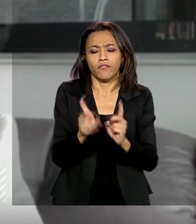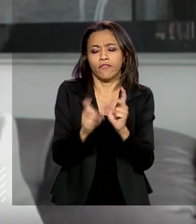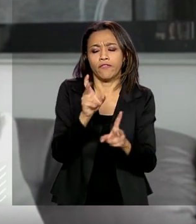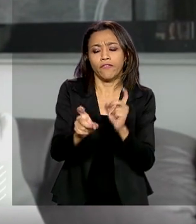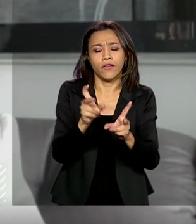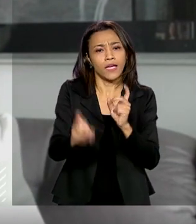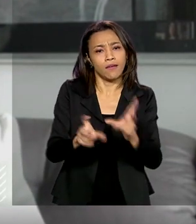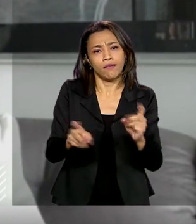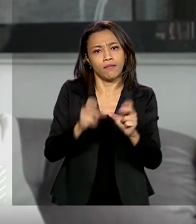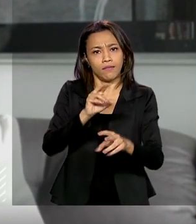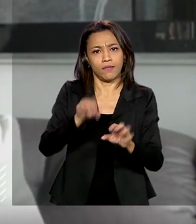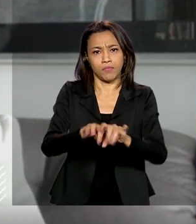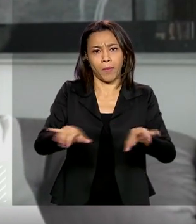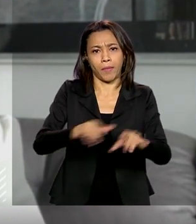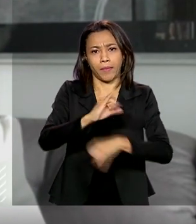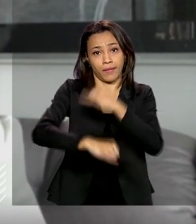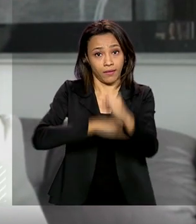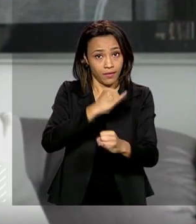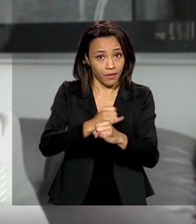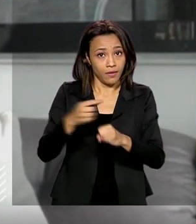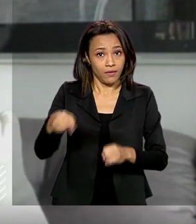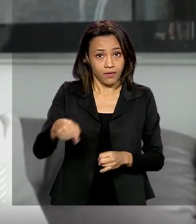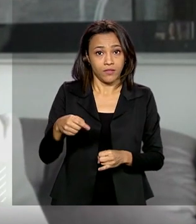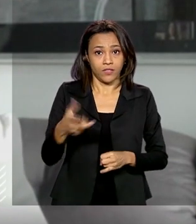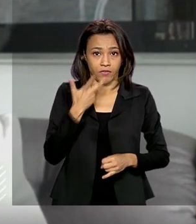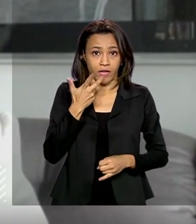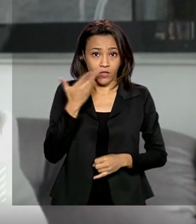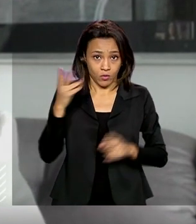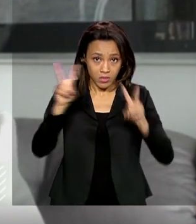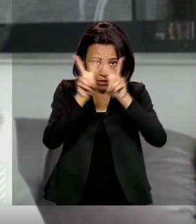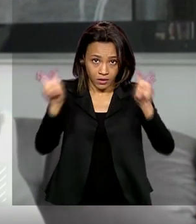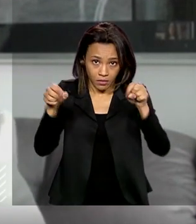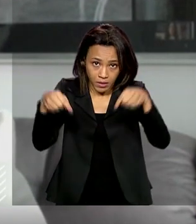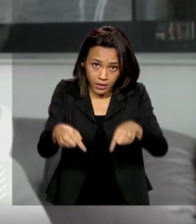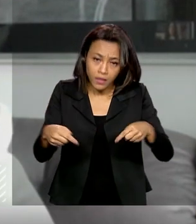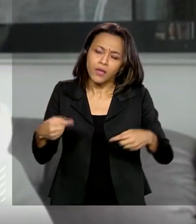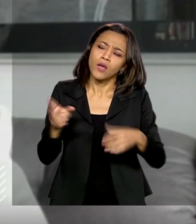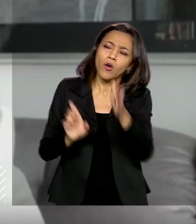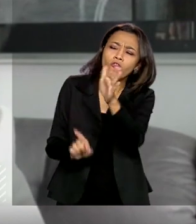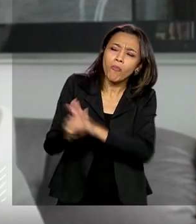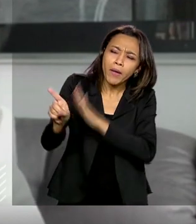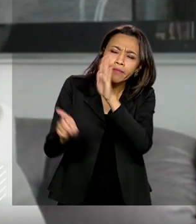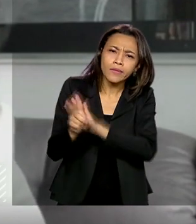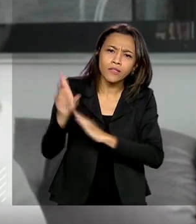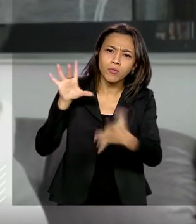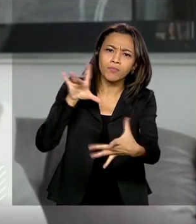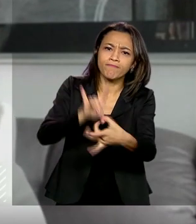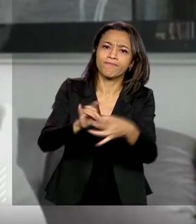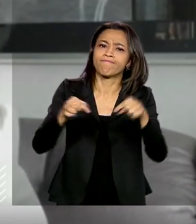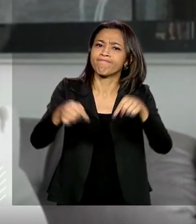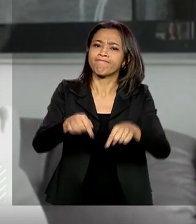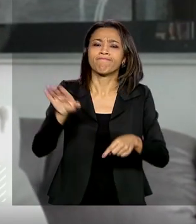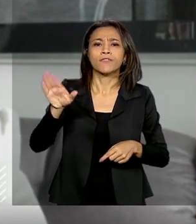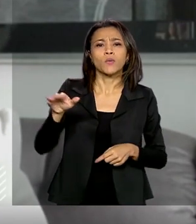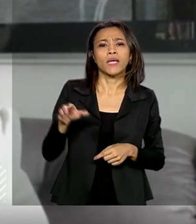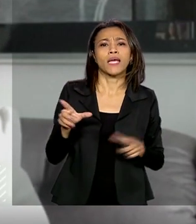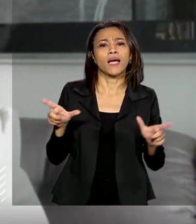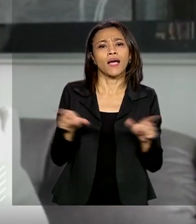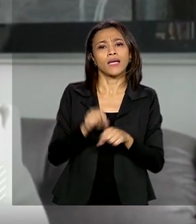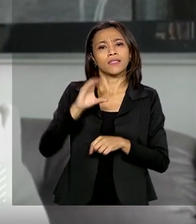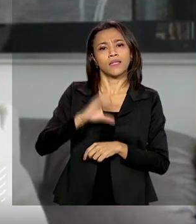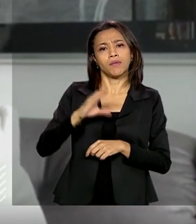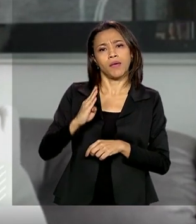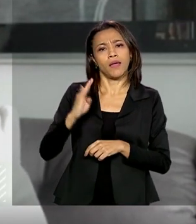serviços digitais ponderados pelo William também. Então, gostaria de colocar a seguinte questão, já para também comentar um pouco do que a CBS propõe,